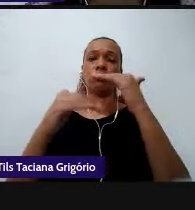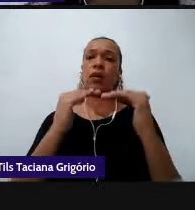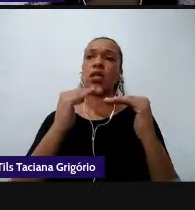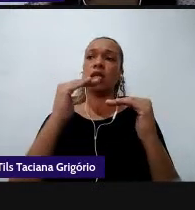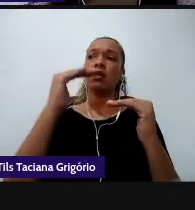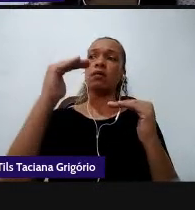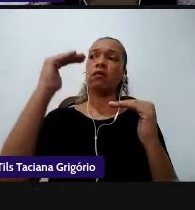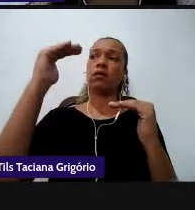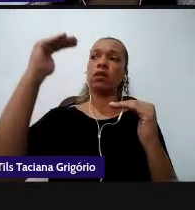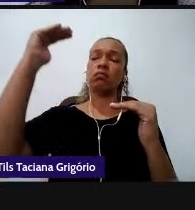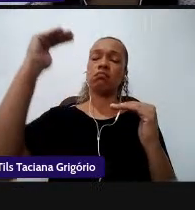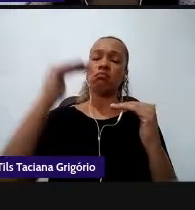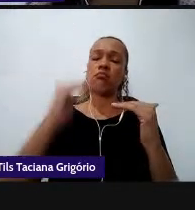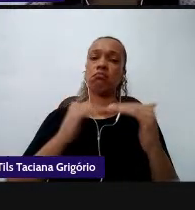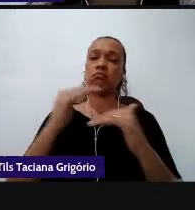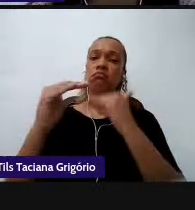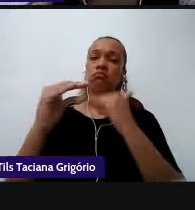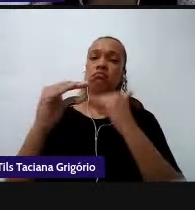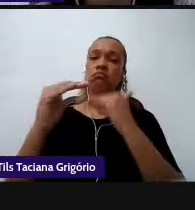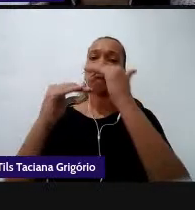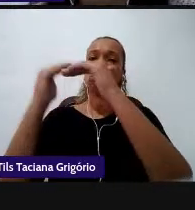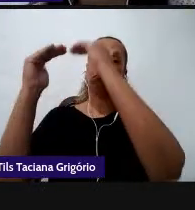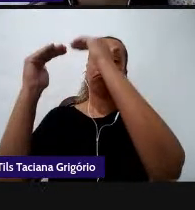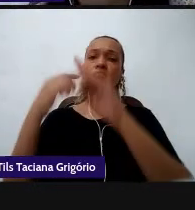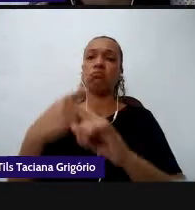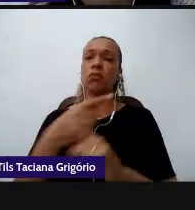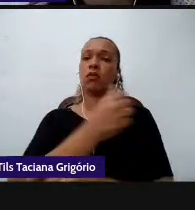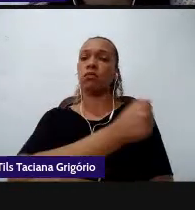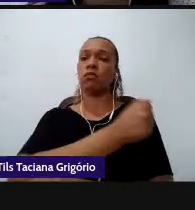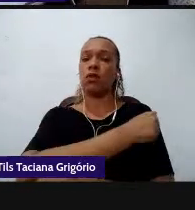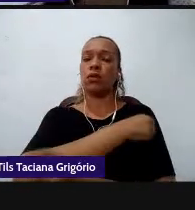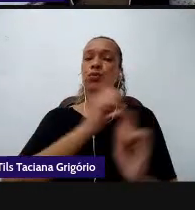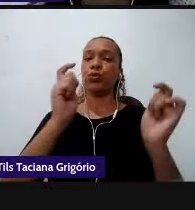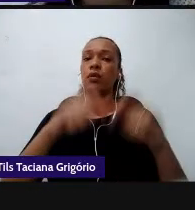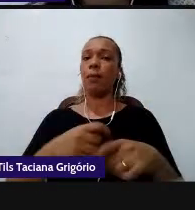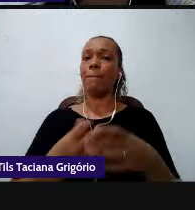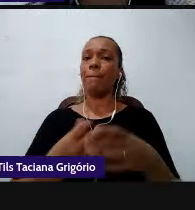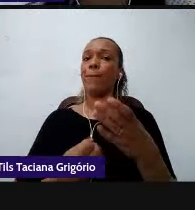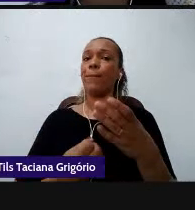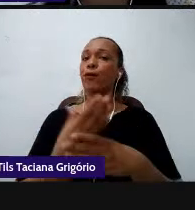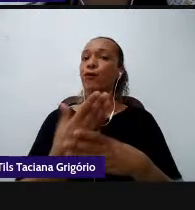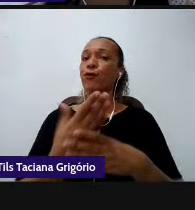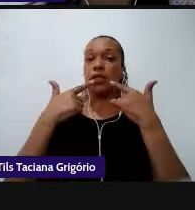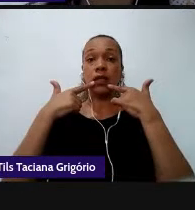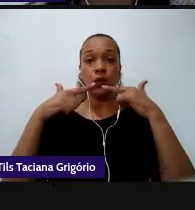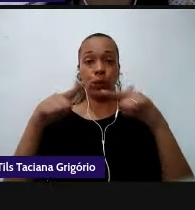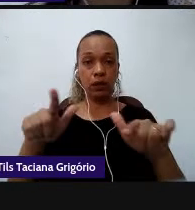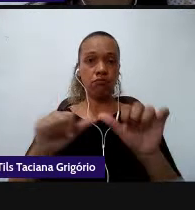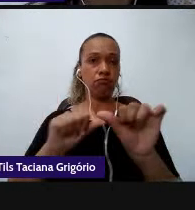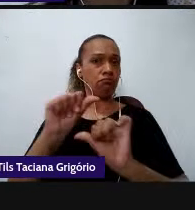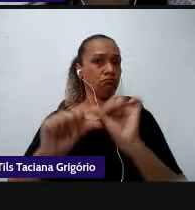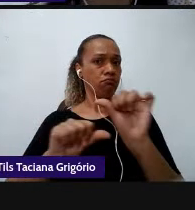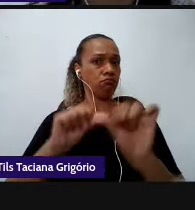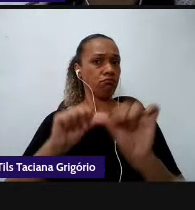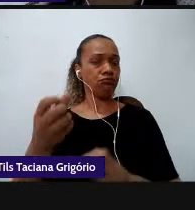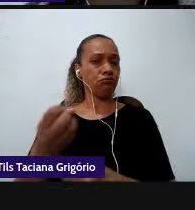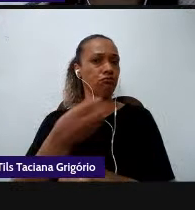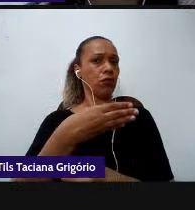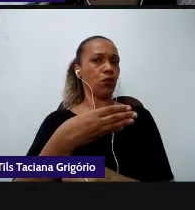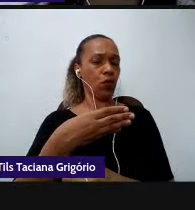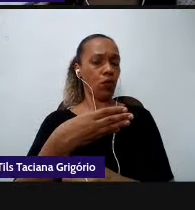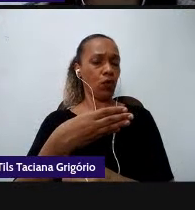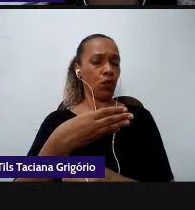consiga ao final ser esse estudante que produz linguagens transforma a partir de novo novos modos